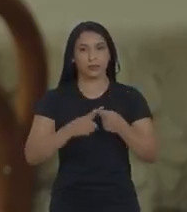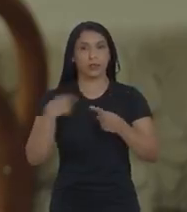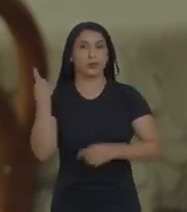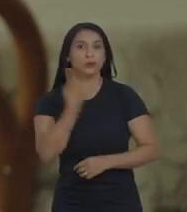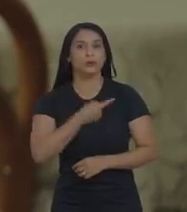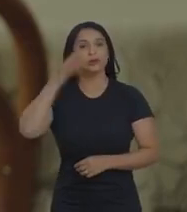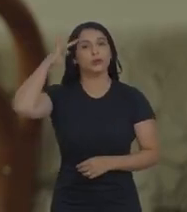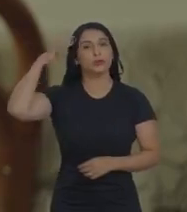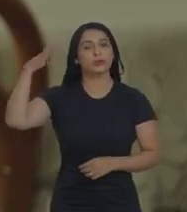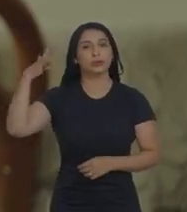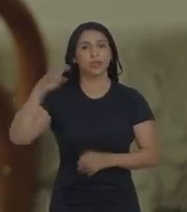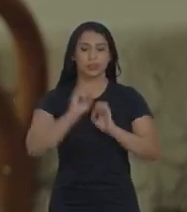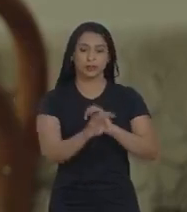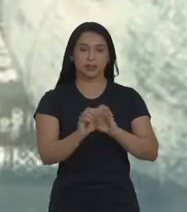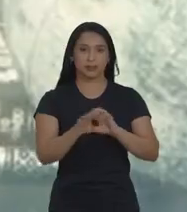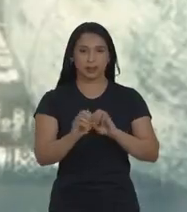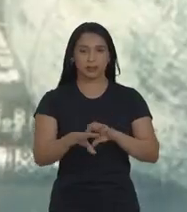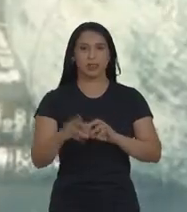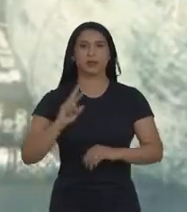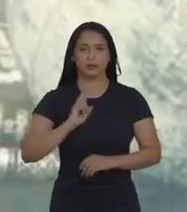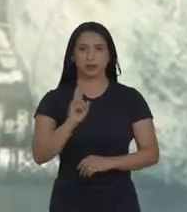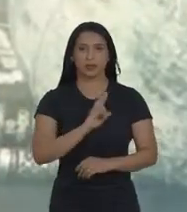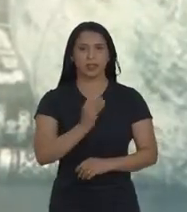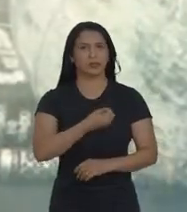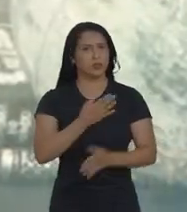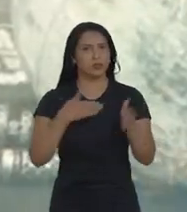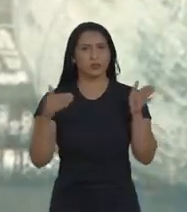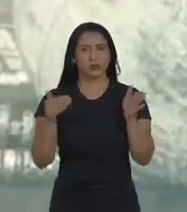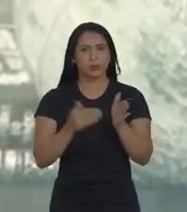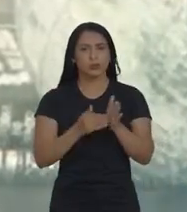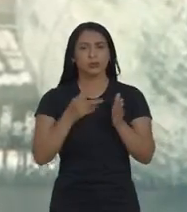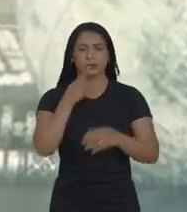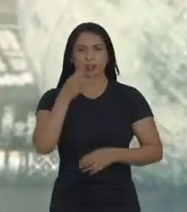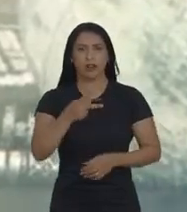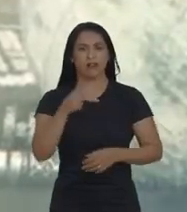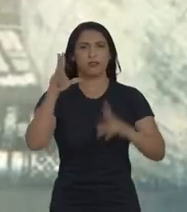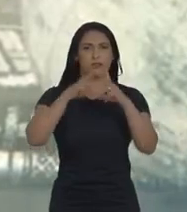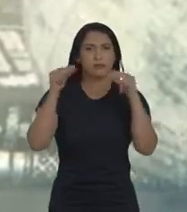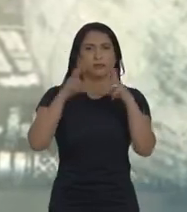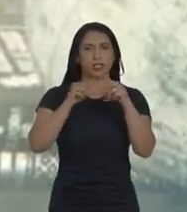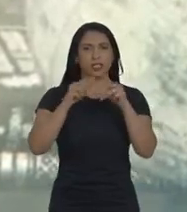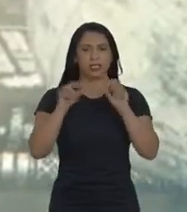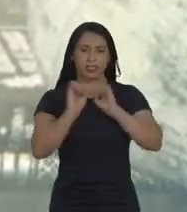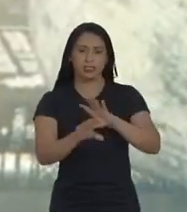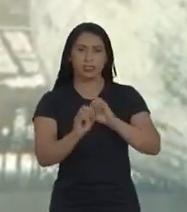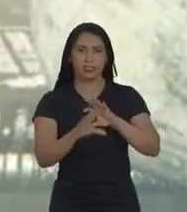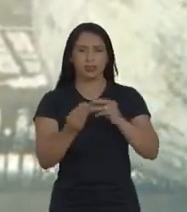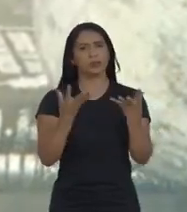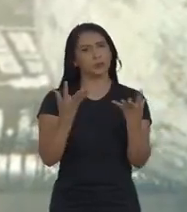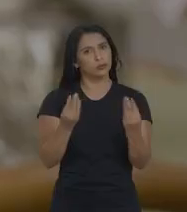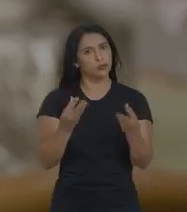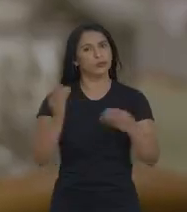nosso sonho e transmitimos para ele a vida toda, tudo que era ligado a Brasília era passado com muito